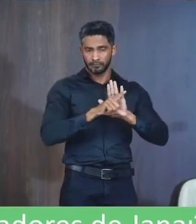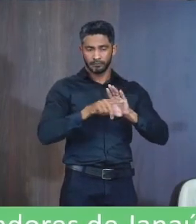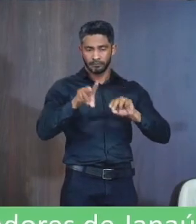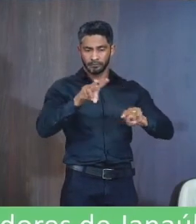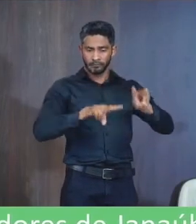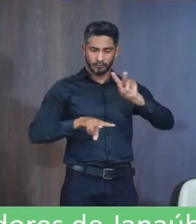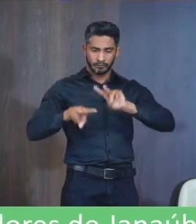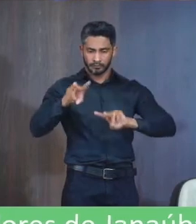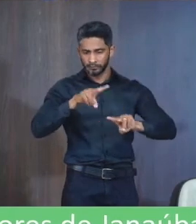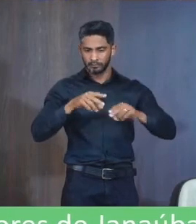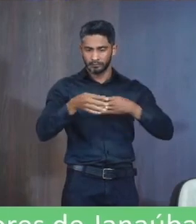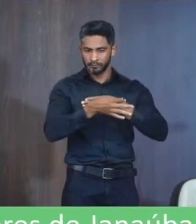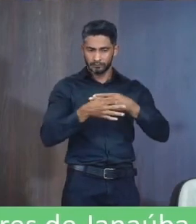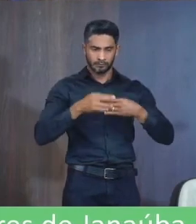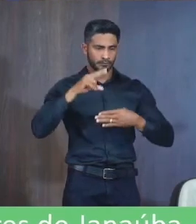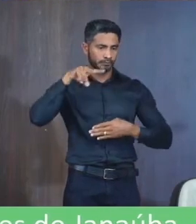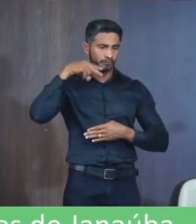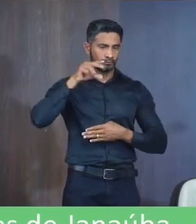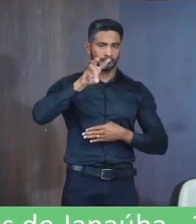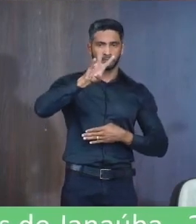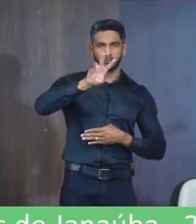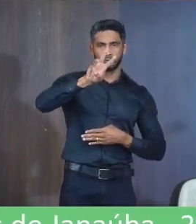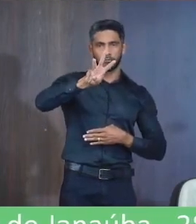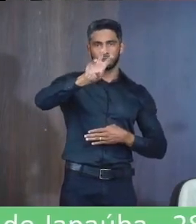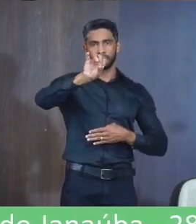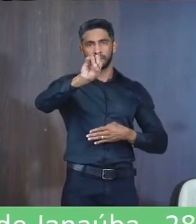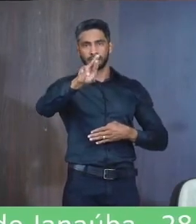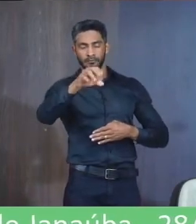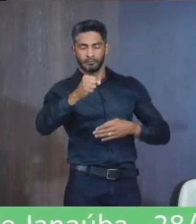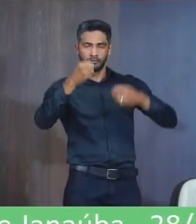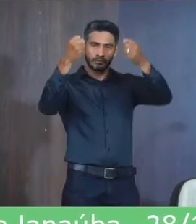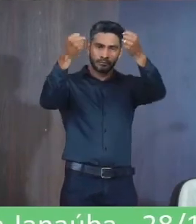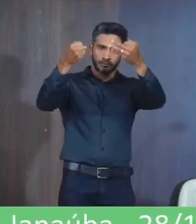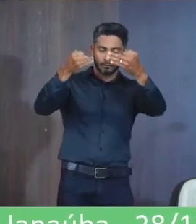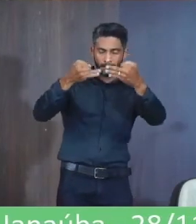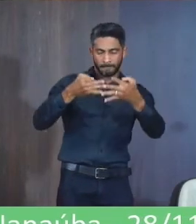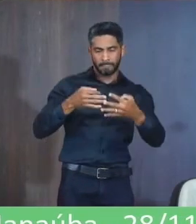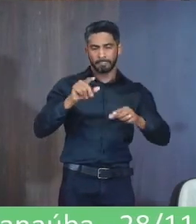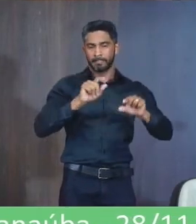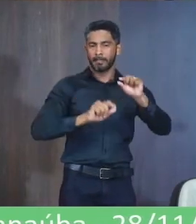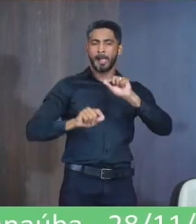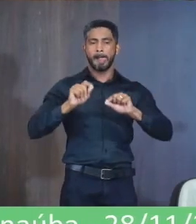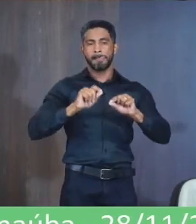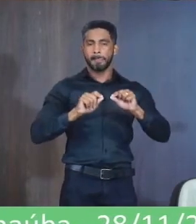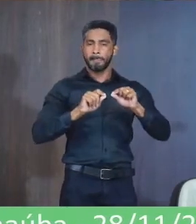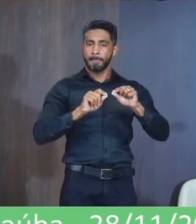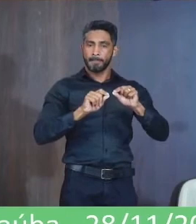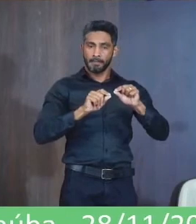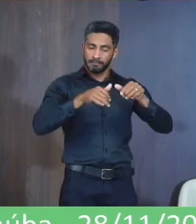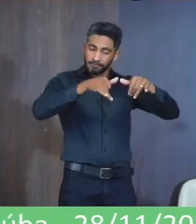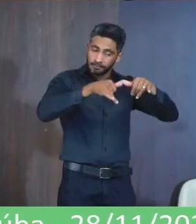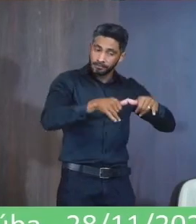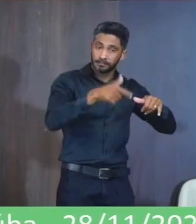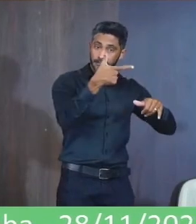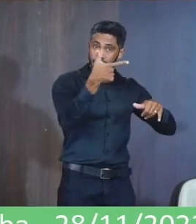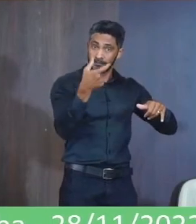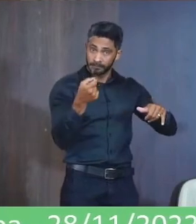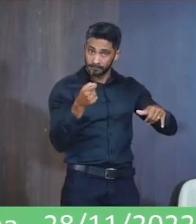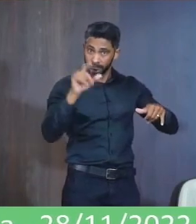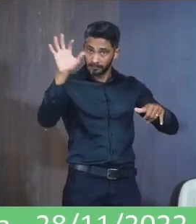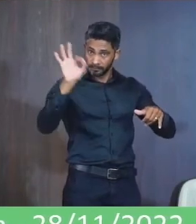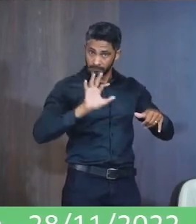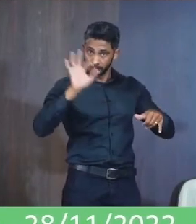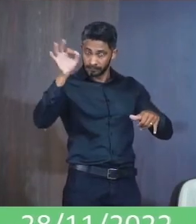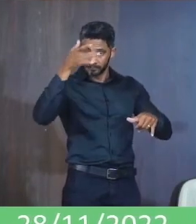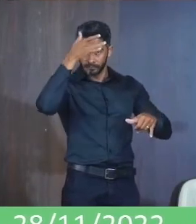analisado É de autoria Do vereador Iris Carlos Lopes E dispõe sobre A reserva De 20% Das vagas Dos concursos públicos